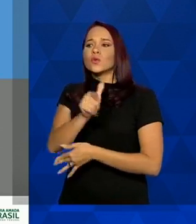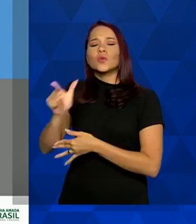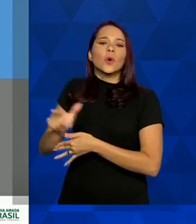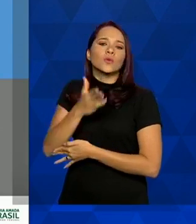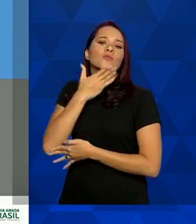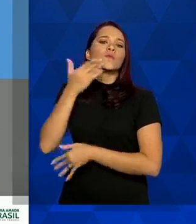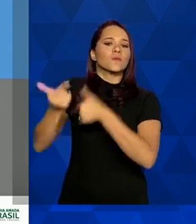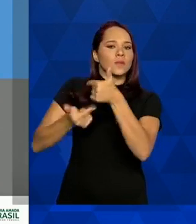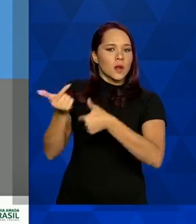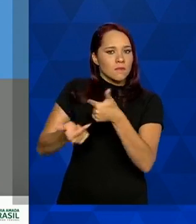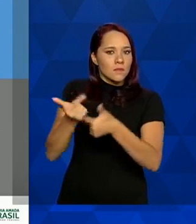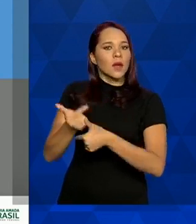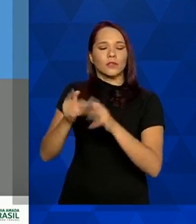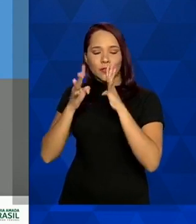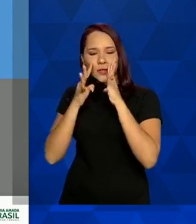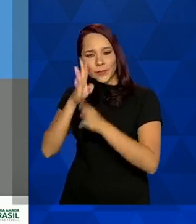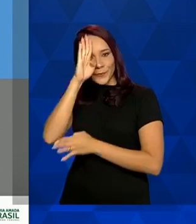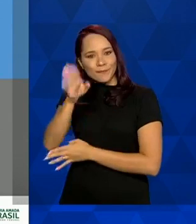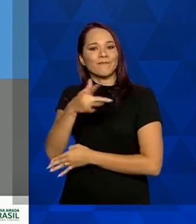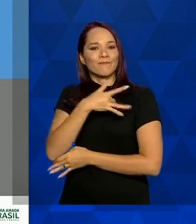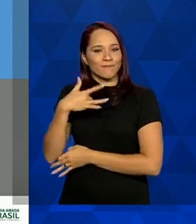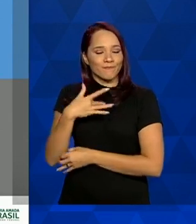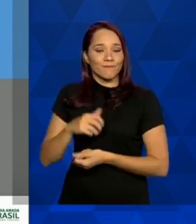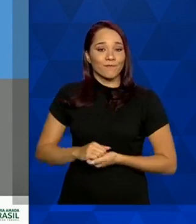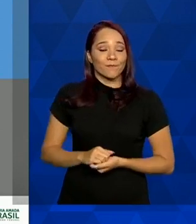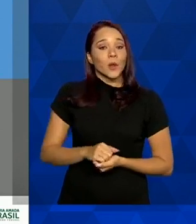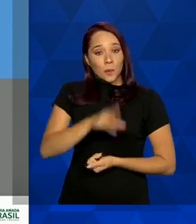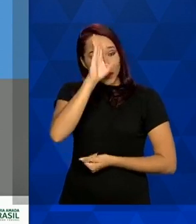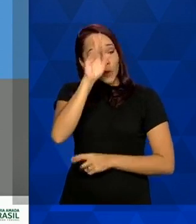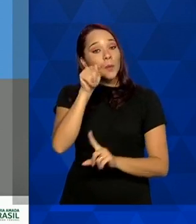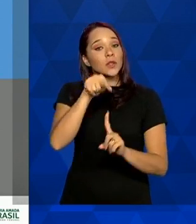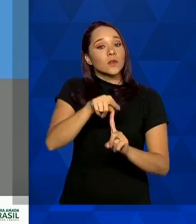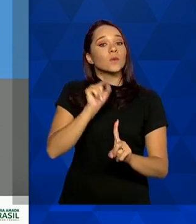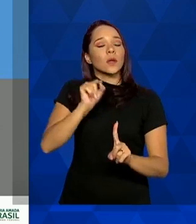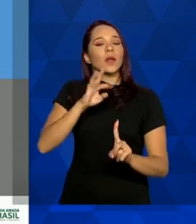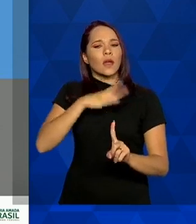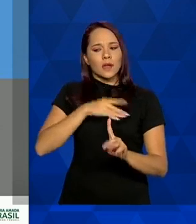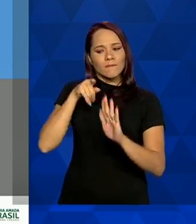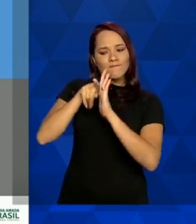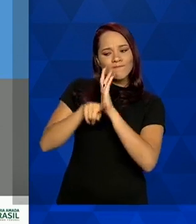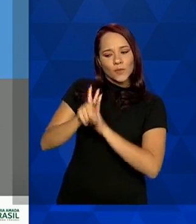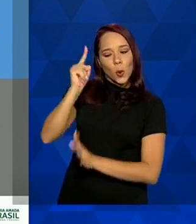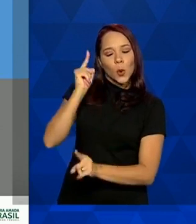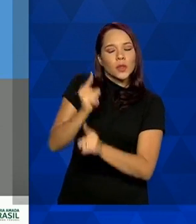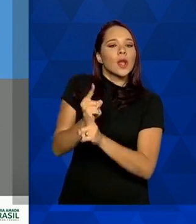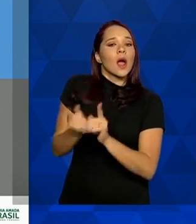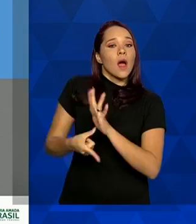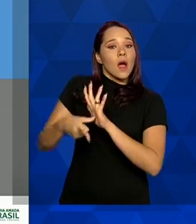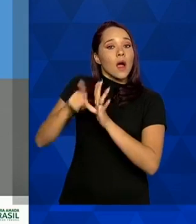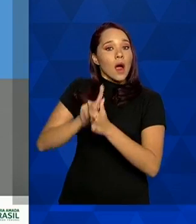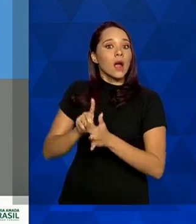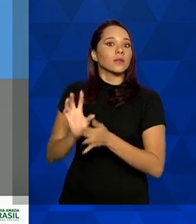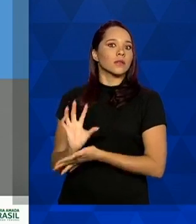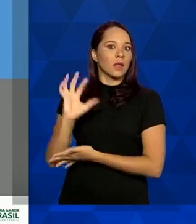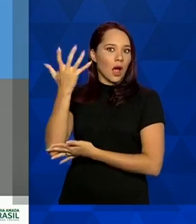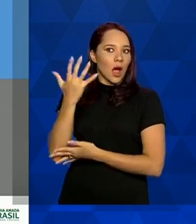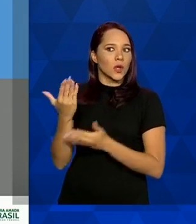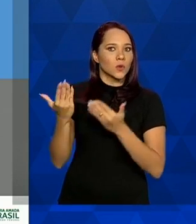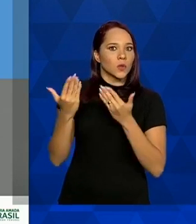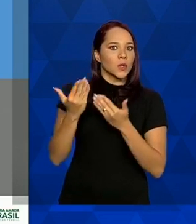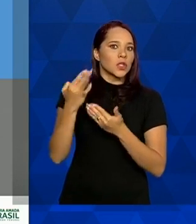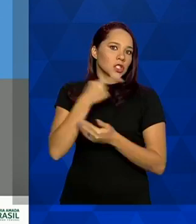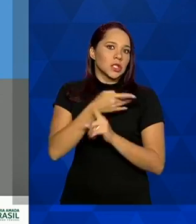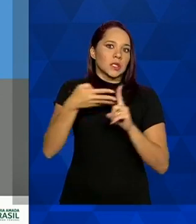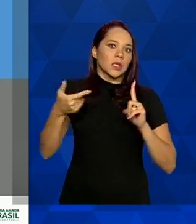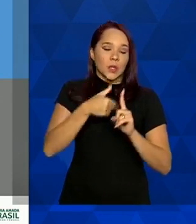serviços da atenção primária. Então, um dos objetivos, como eu falei, é identificar precocemente os casos de síndrome